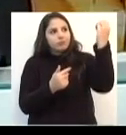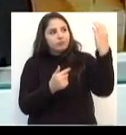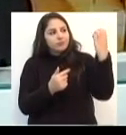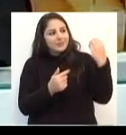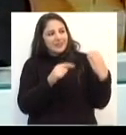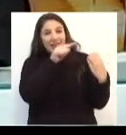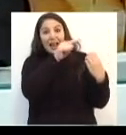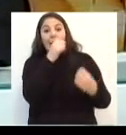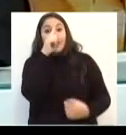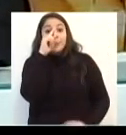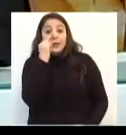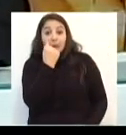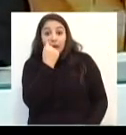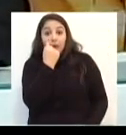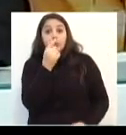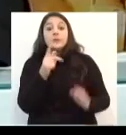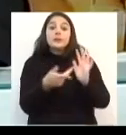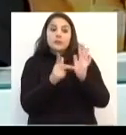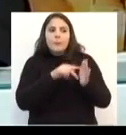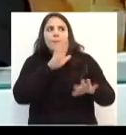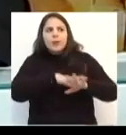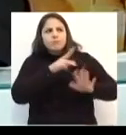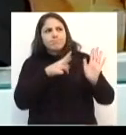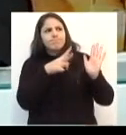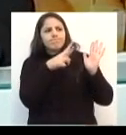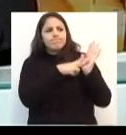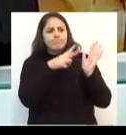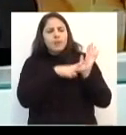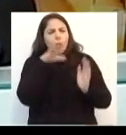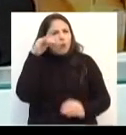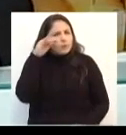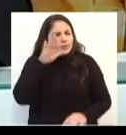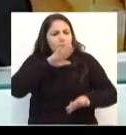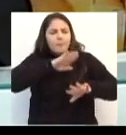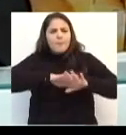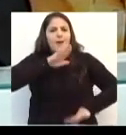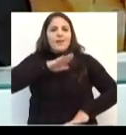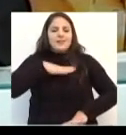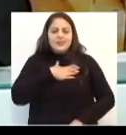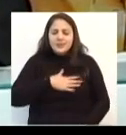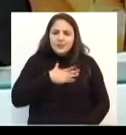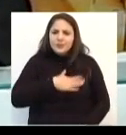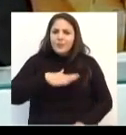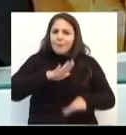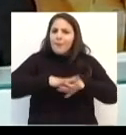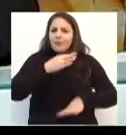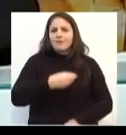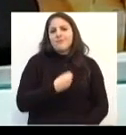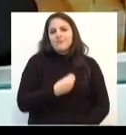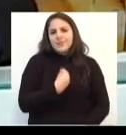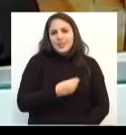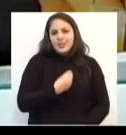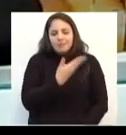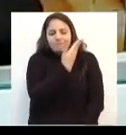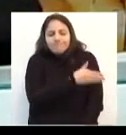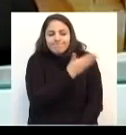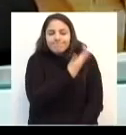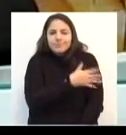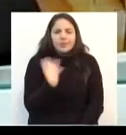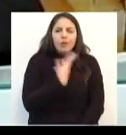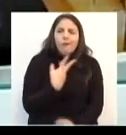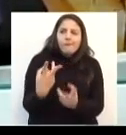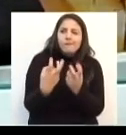mais atentos, a observarmos mais, a sentirmos mais o dom da vida e exercitar a nossa